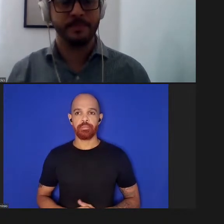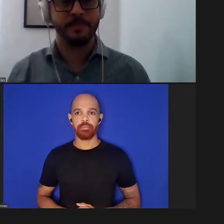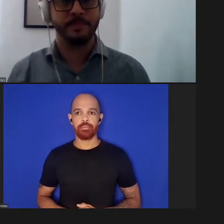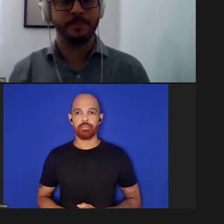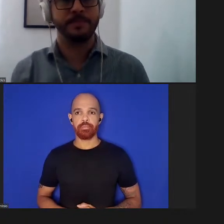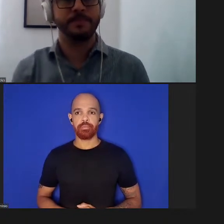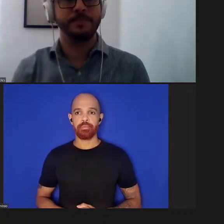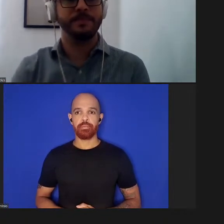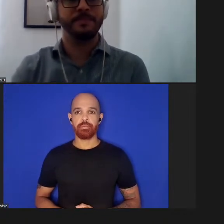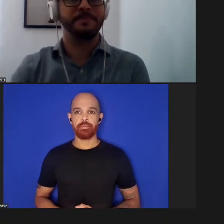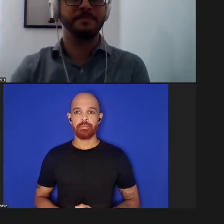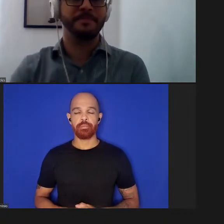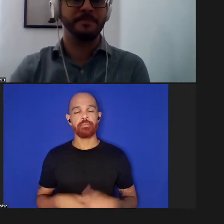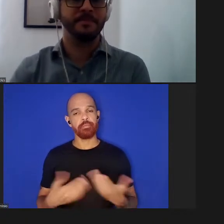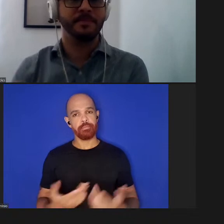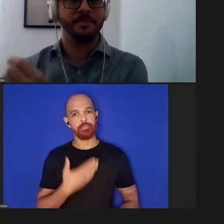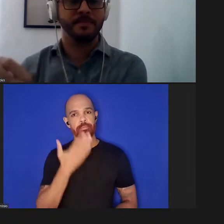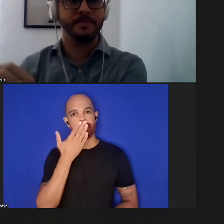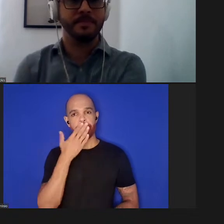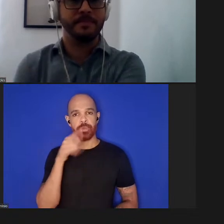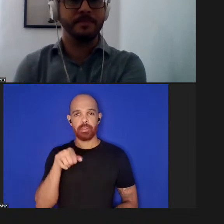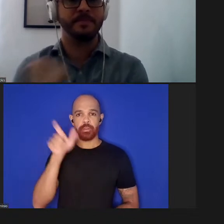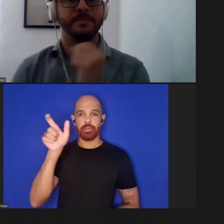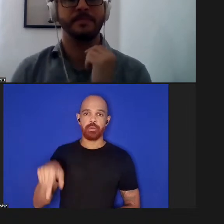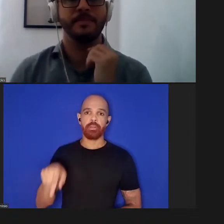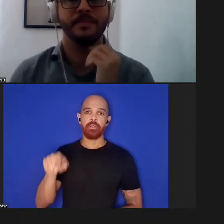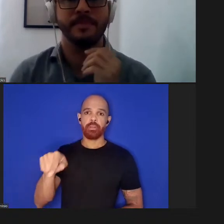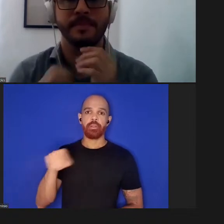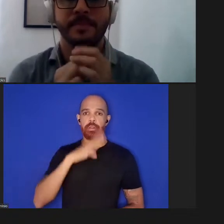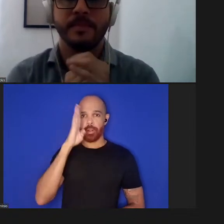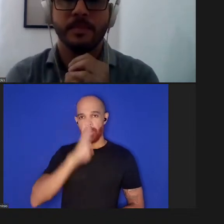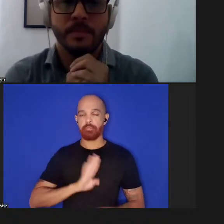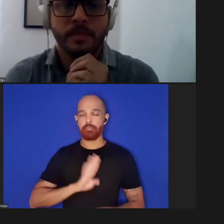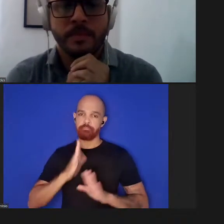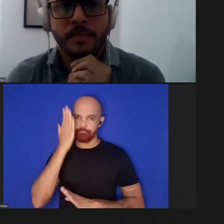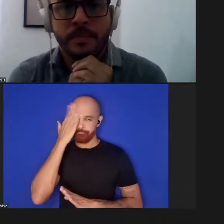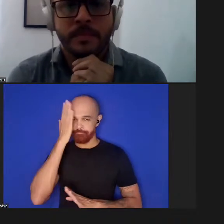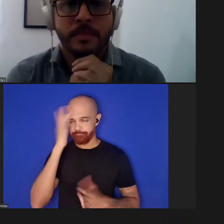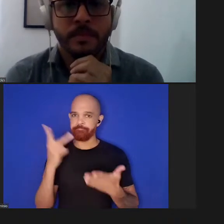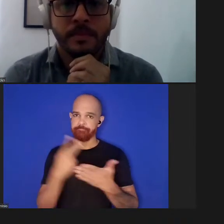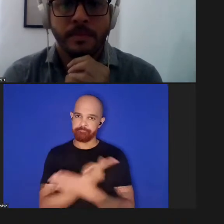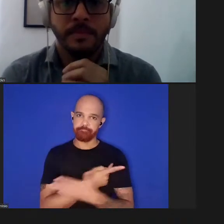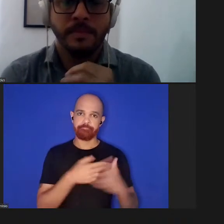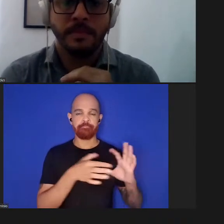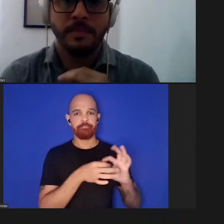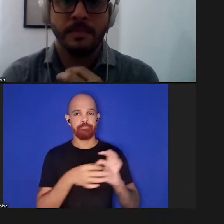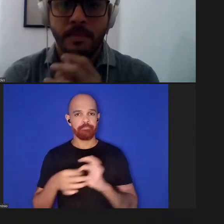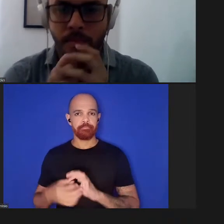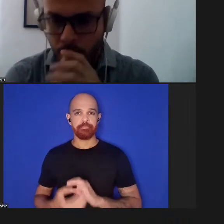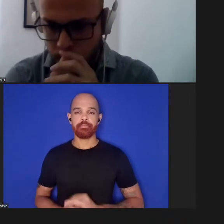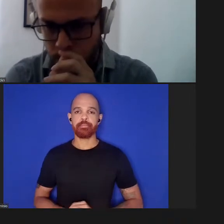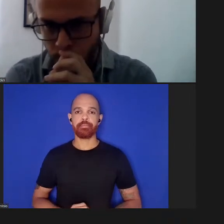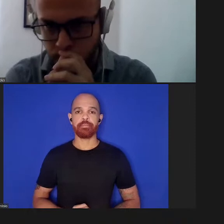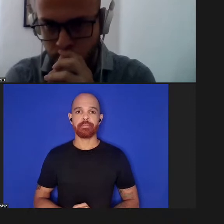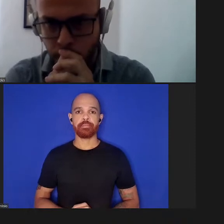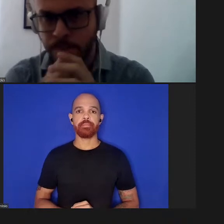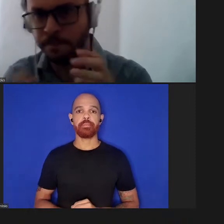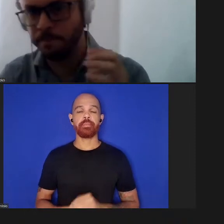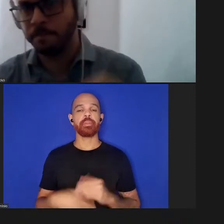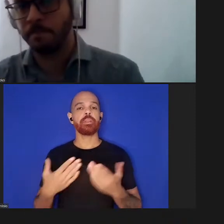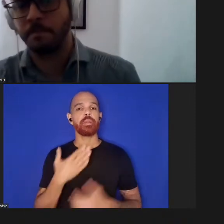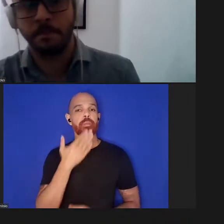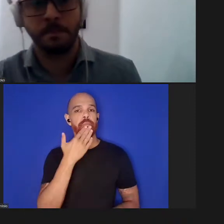Teria preferido estar no Brasil, mas temos que lidar com as circunstâncias. Bom, me pediram que falasse